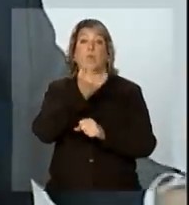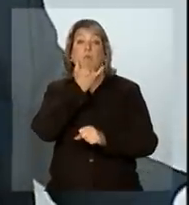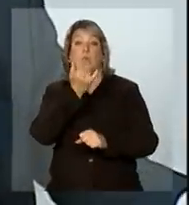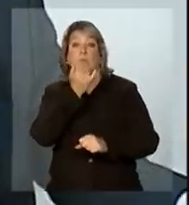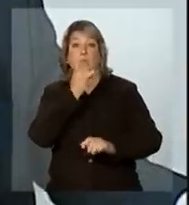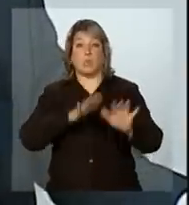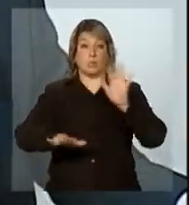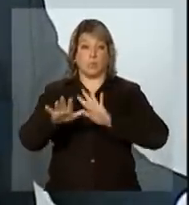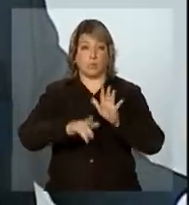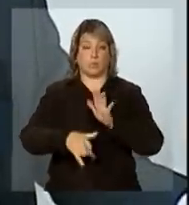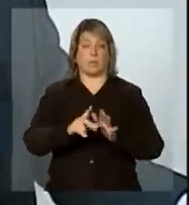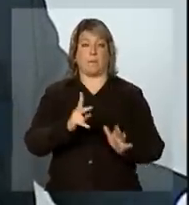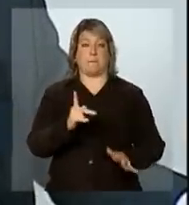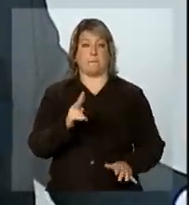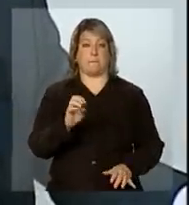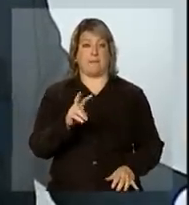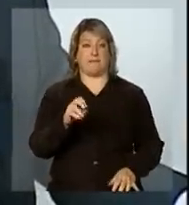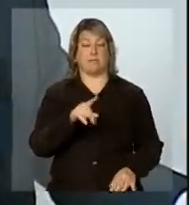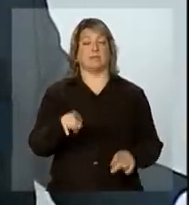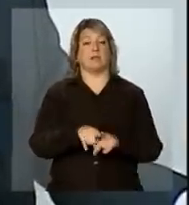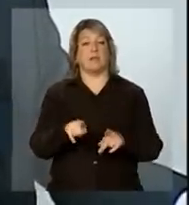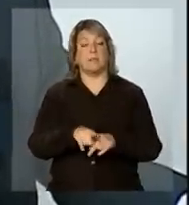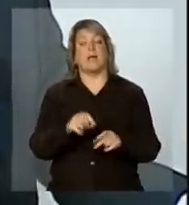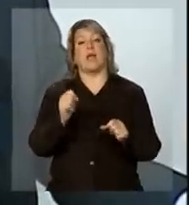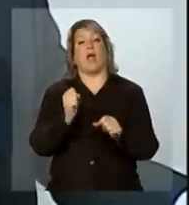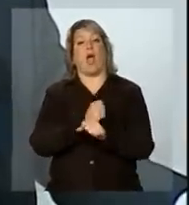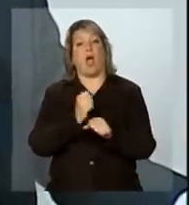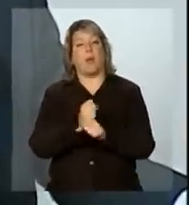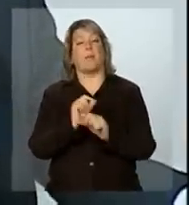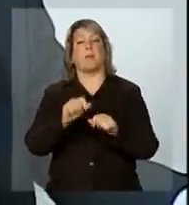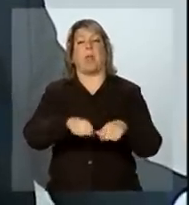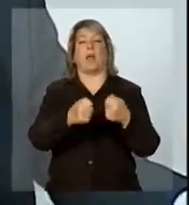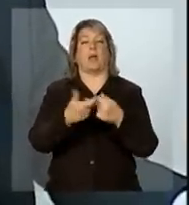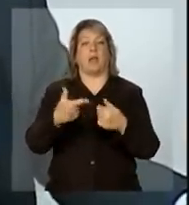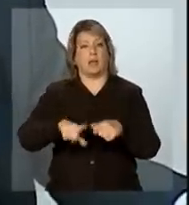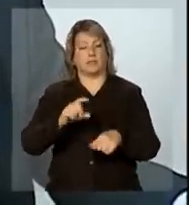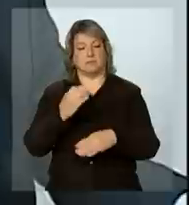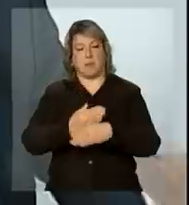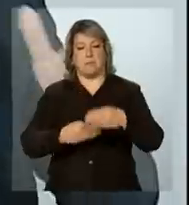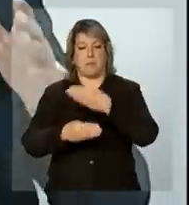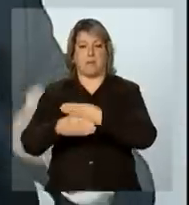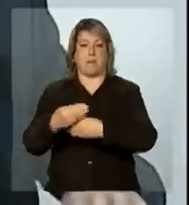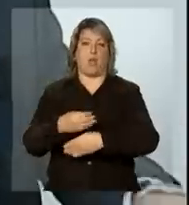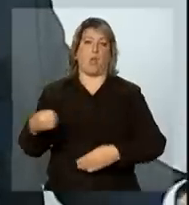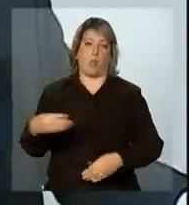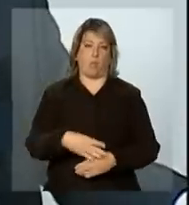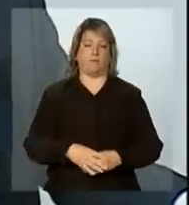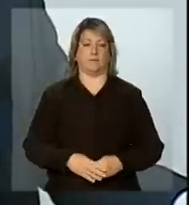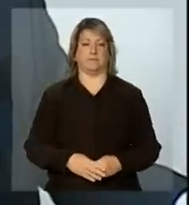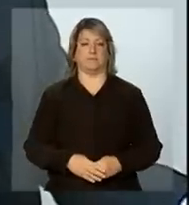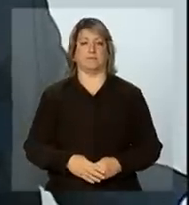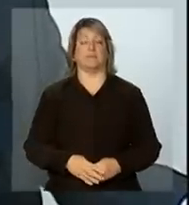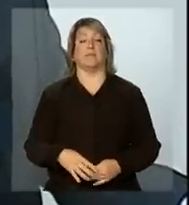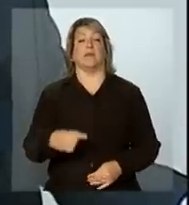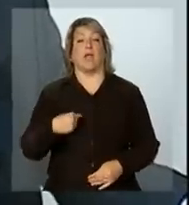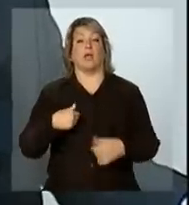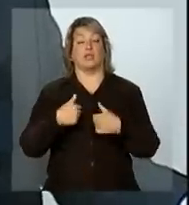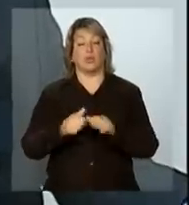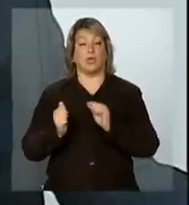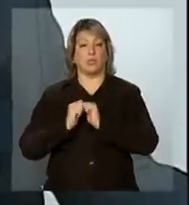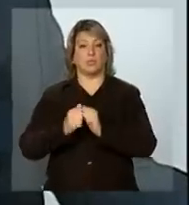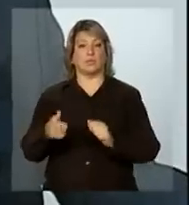recuperação. Uma outra colocação que eu queria colocar aqui, eu estou acompanhado do nosso